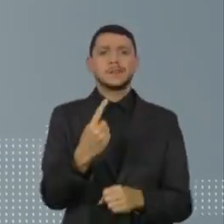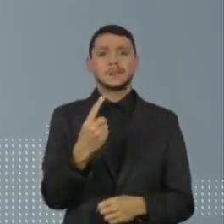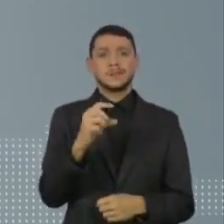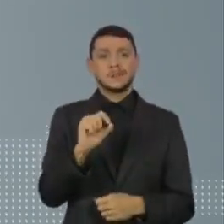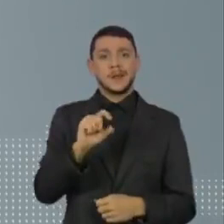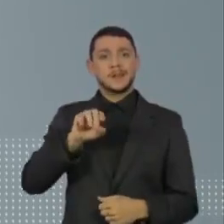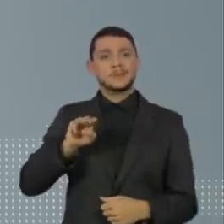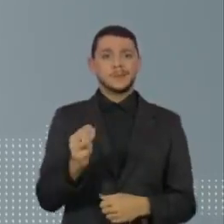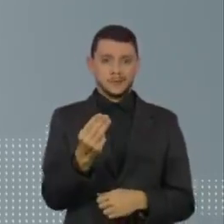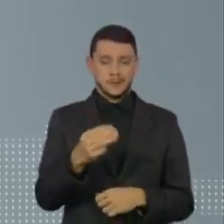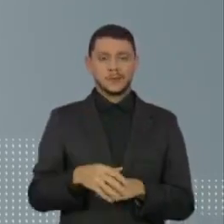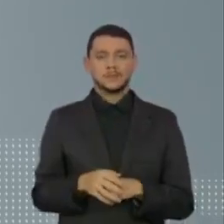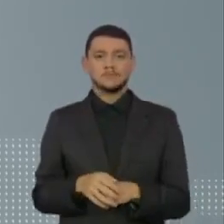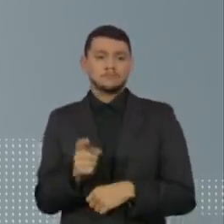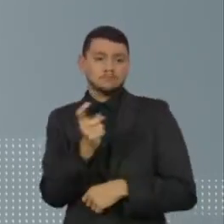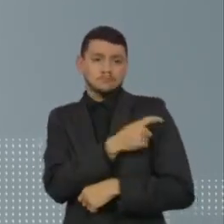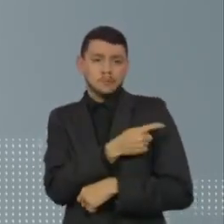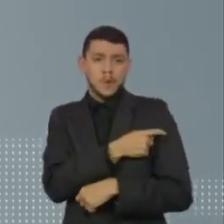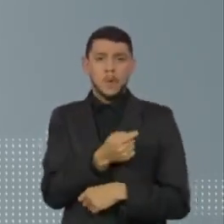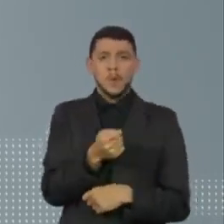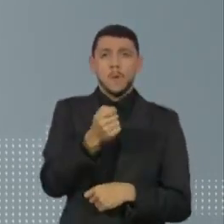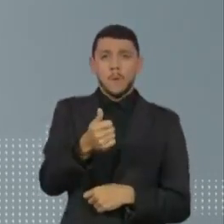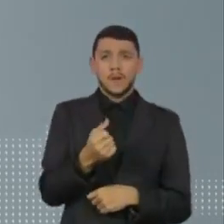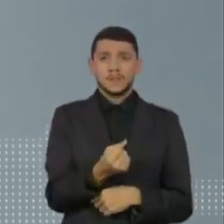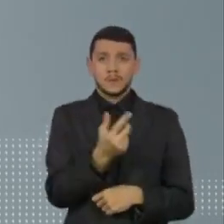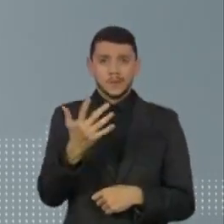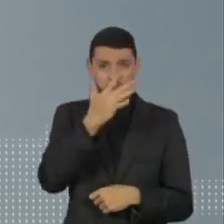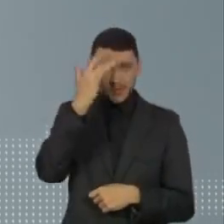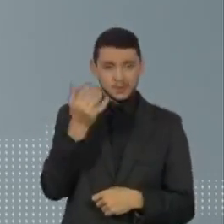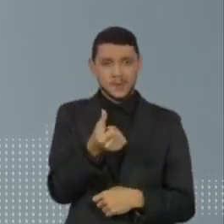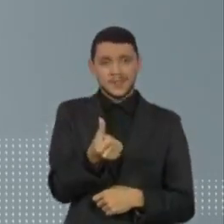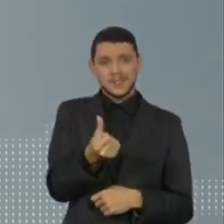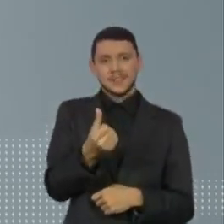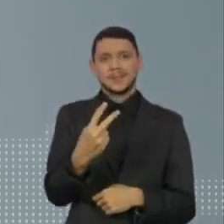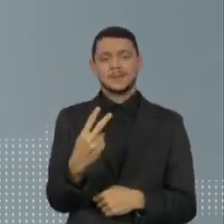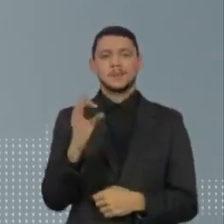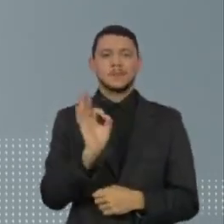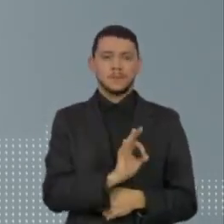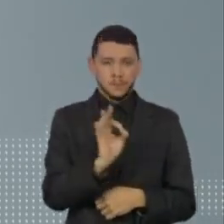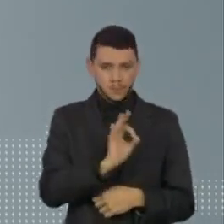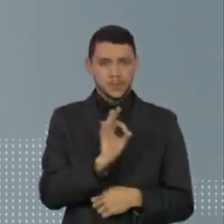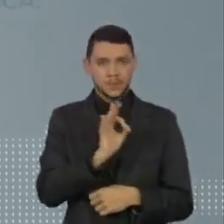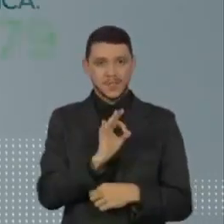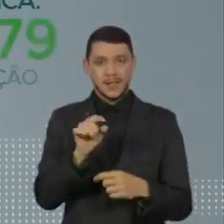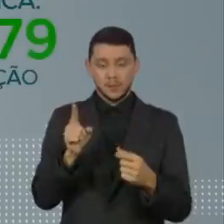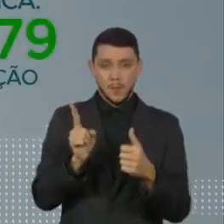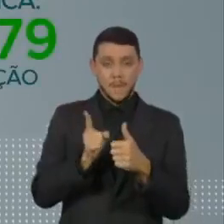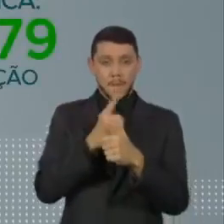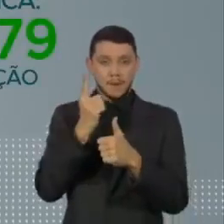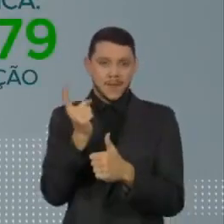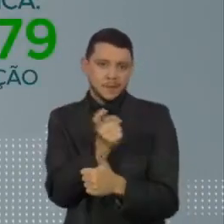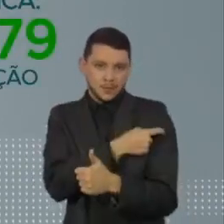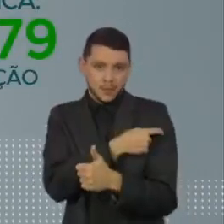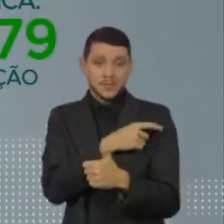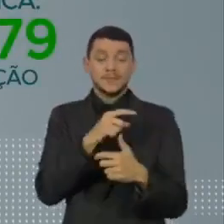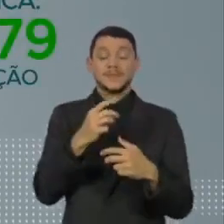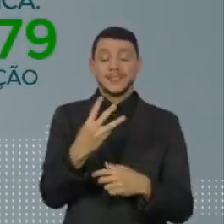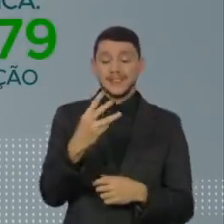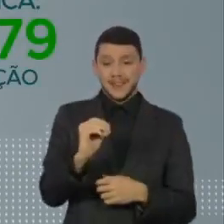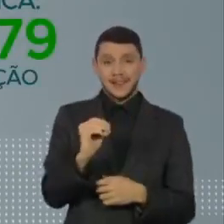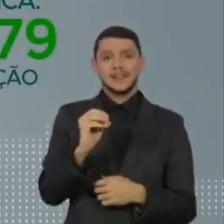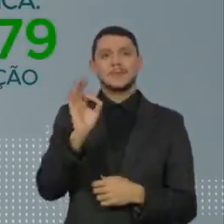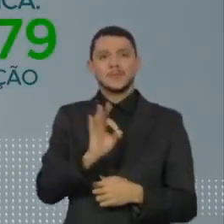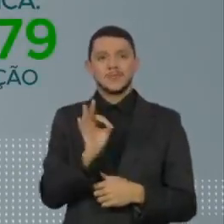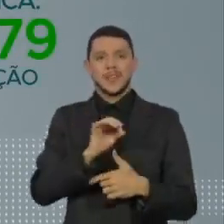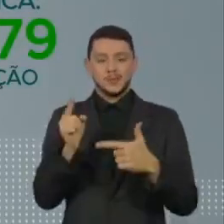vacinação está próxima de alcançar 62% da população com a primeira dose e 30% com a